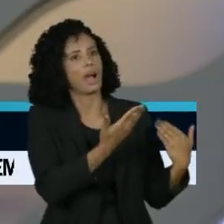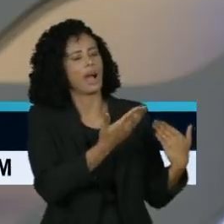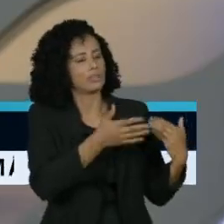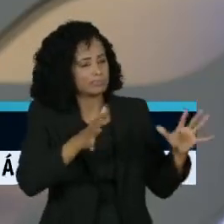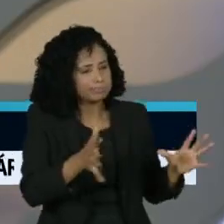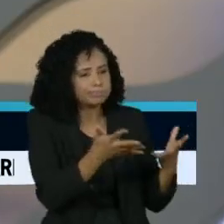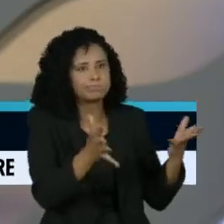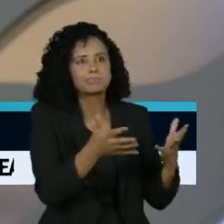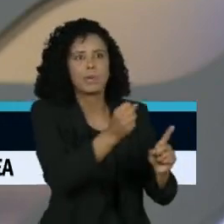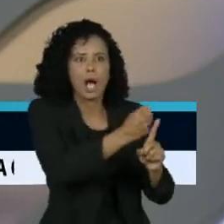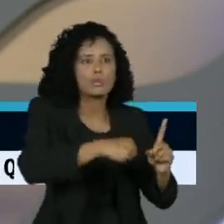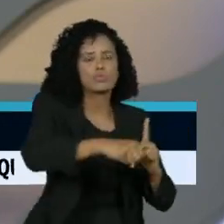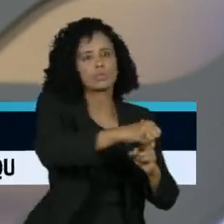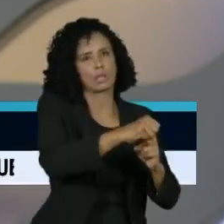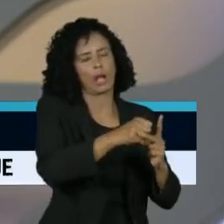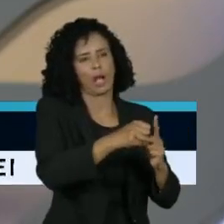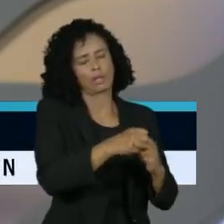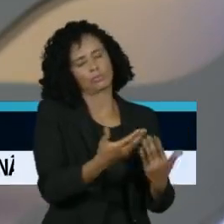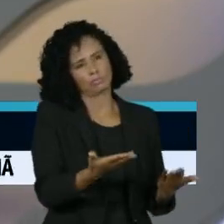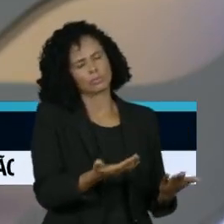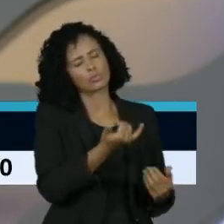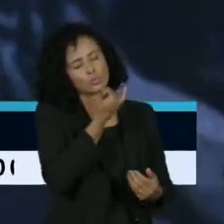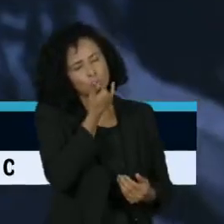isso aí... Me desculpe, a conversa é para boi dormir. Obrigado.